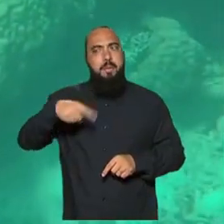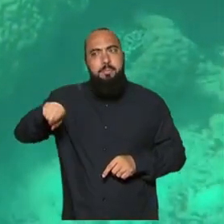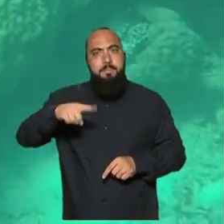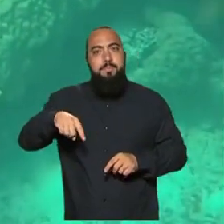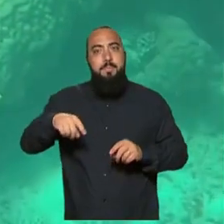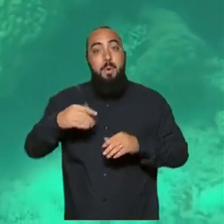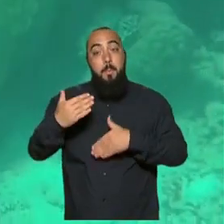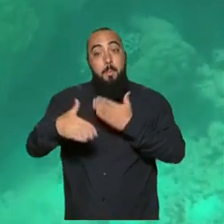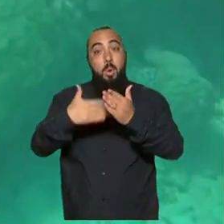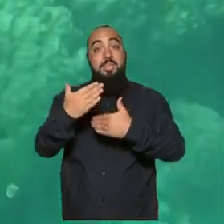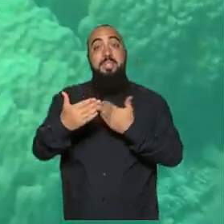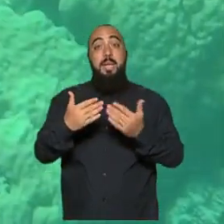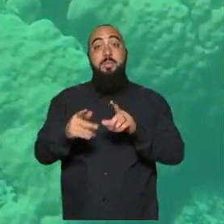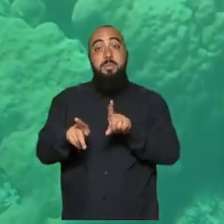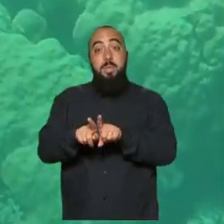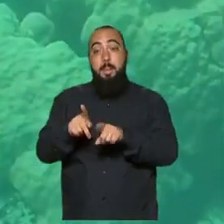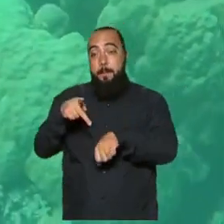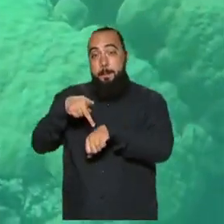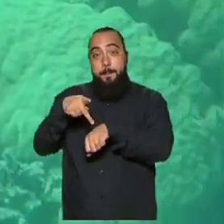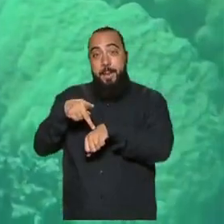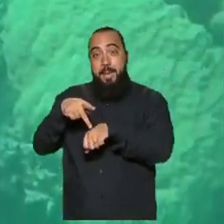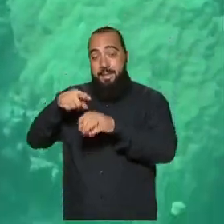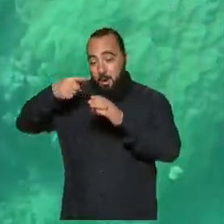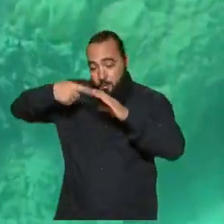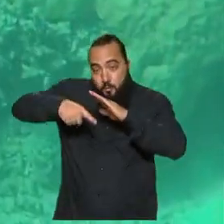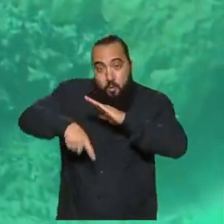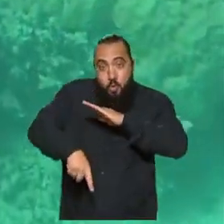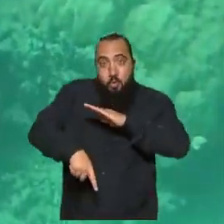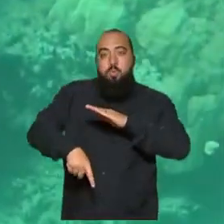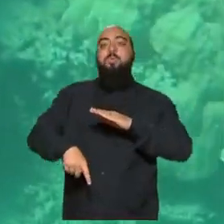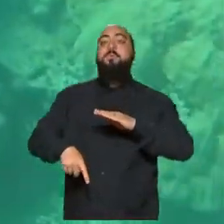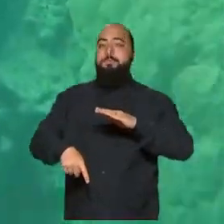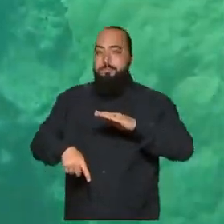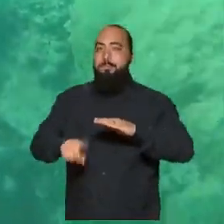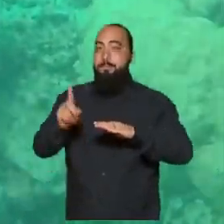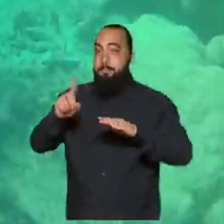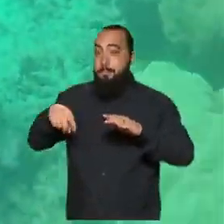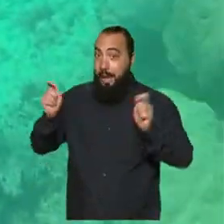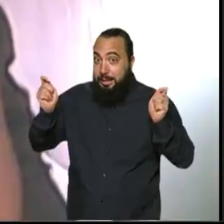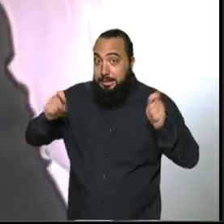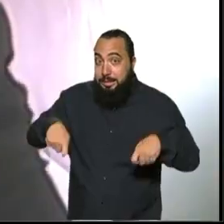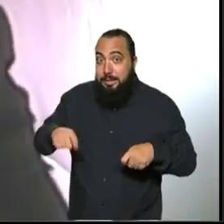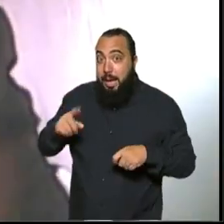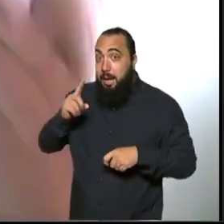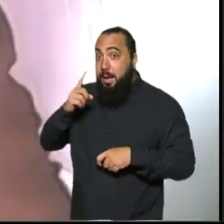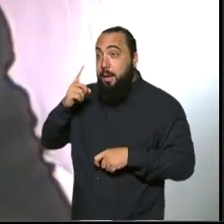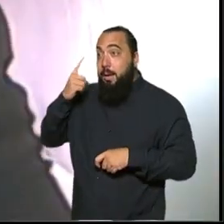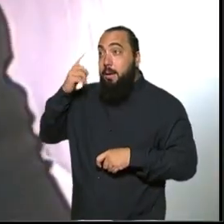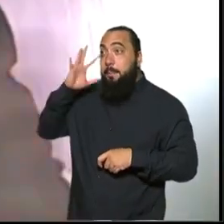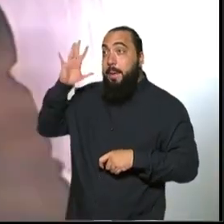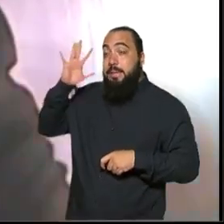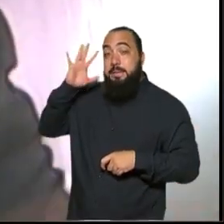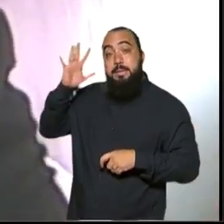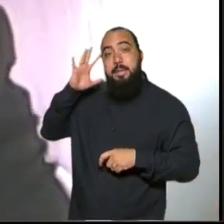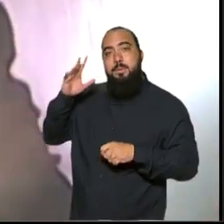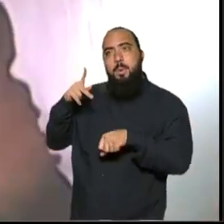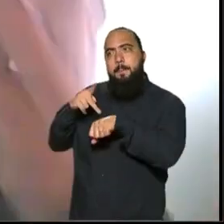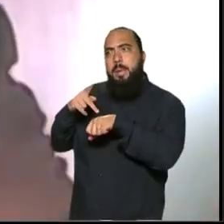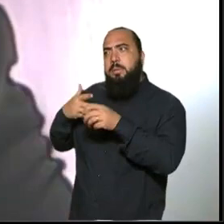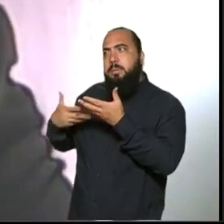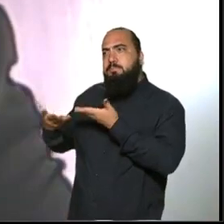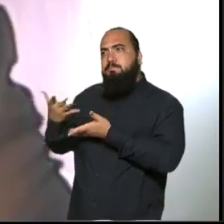próprios processos geológicos do fundo do mar, que possibilitam que esses sedimentos, essas rochas,